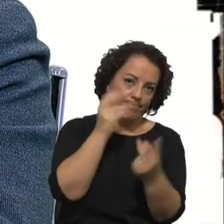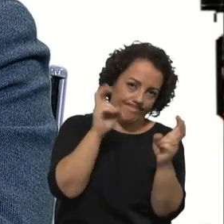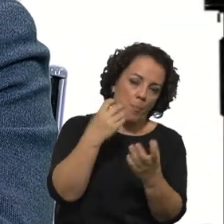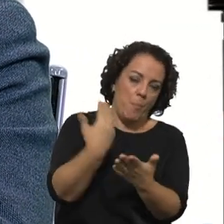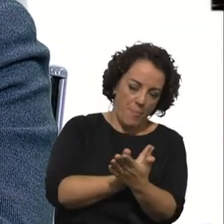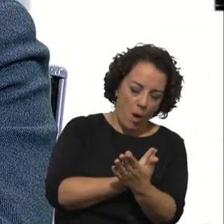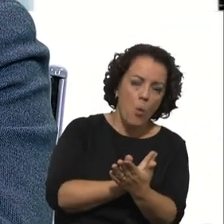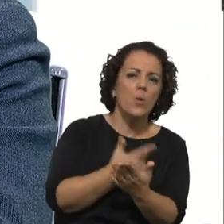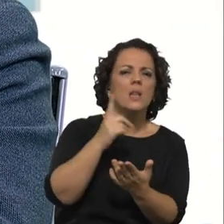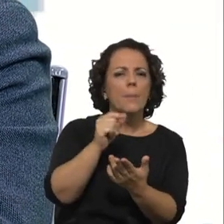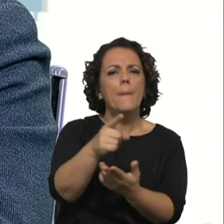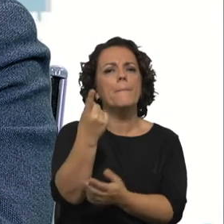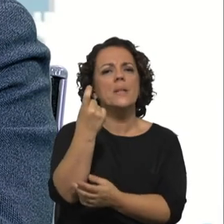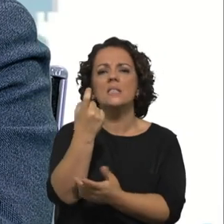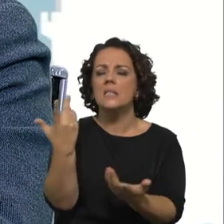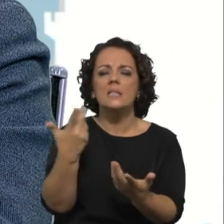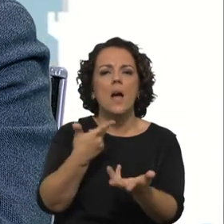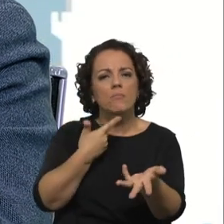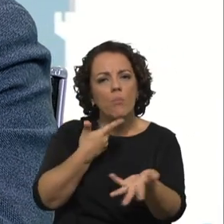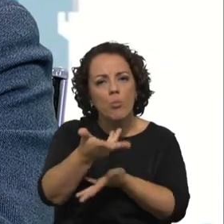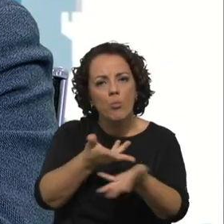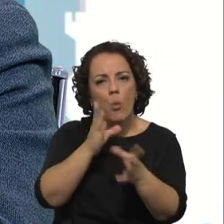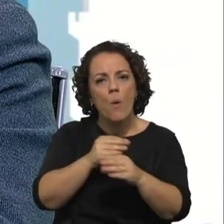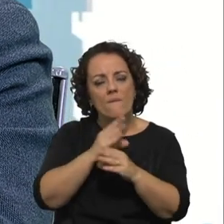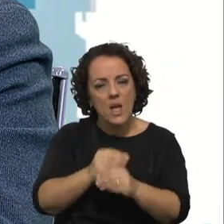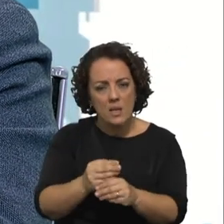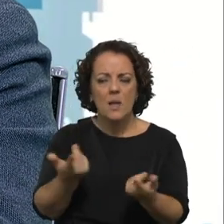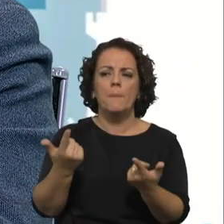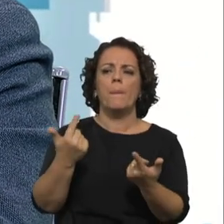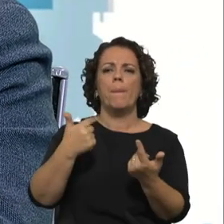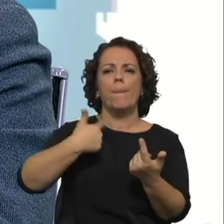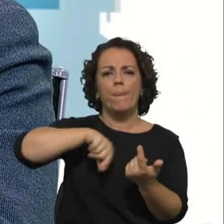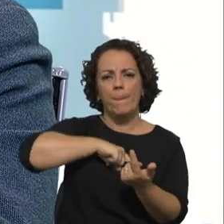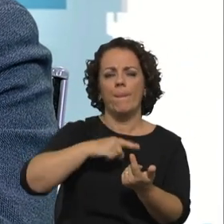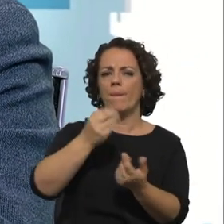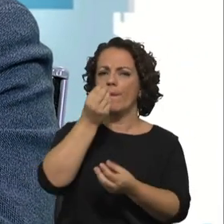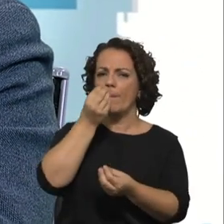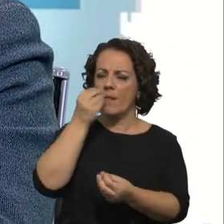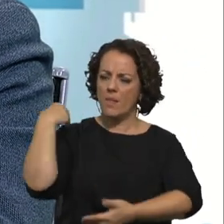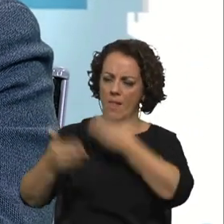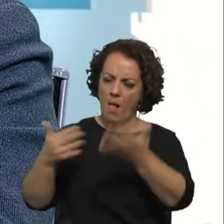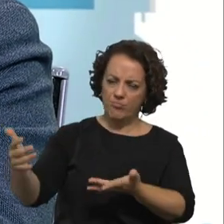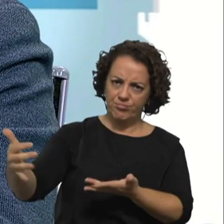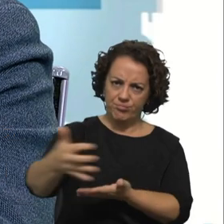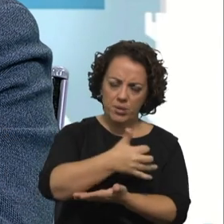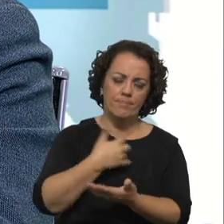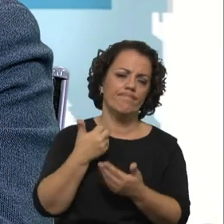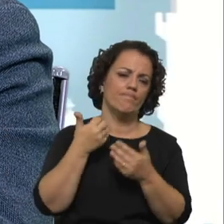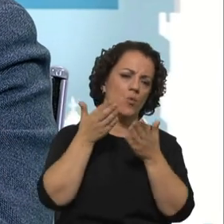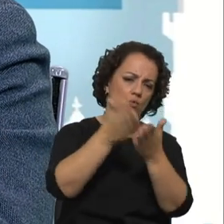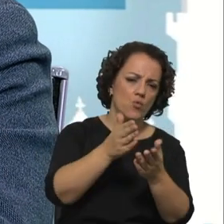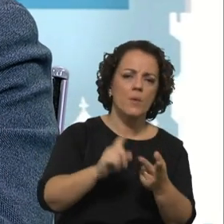nós fazemos ajudamos a recolha de bens alimentares, de outro tipo de situações, ajudamos a pagar contas de